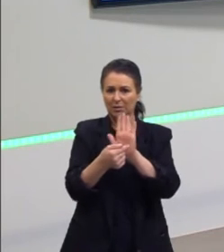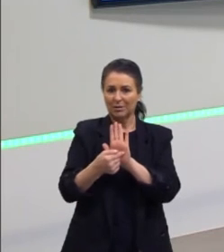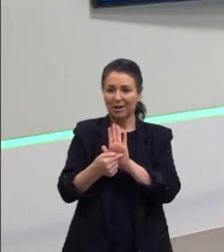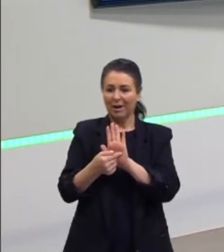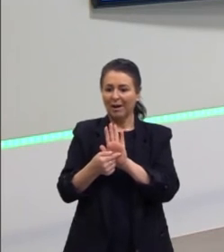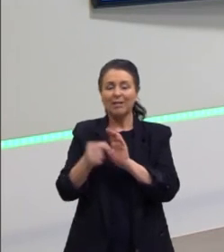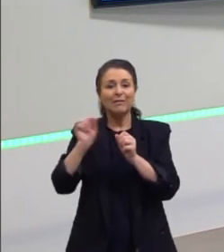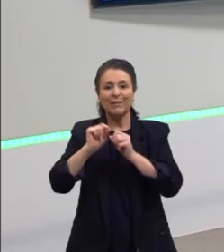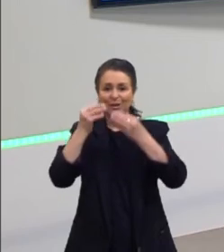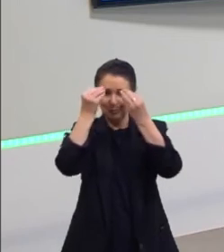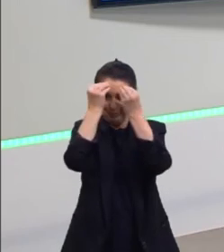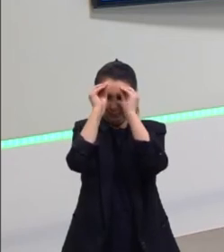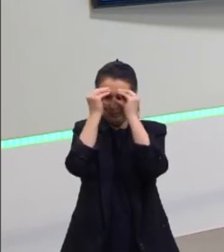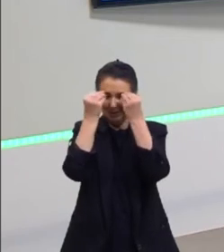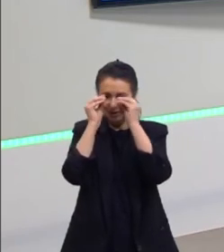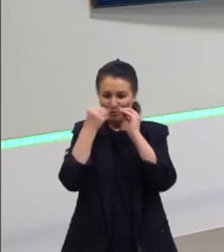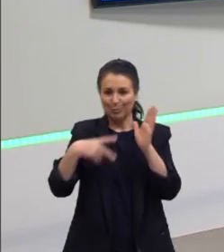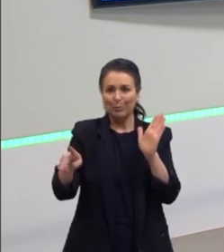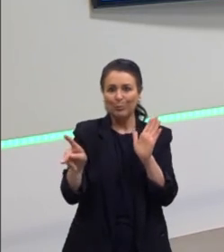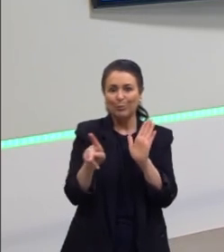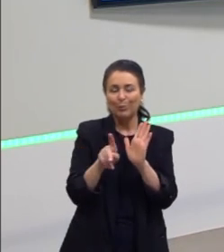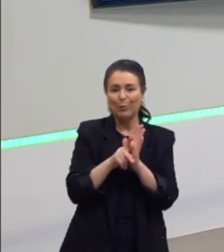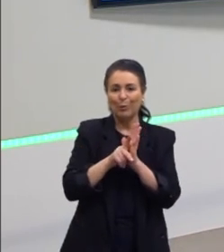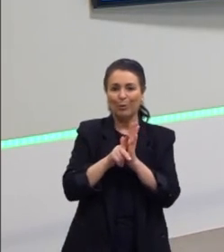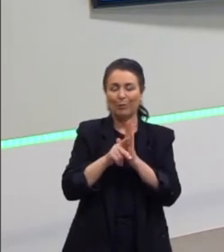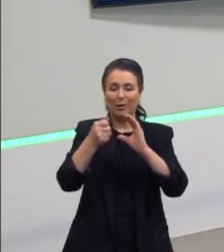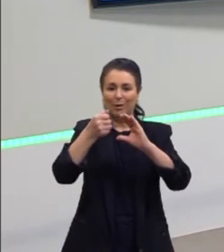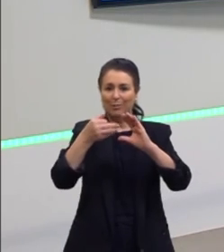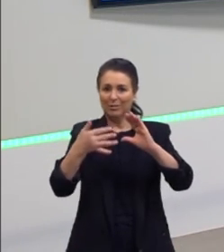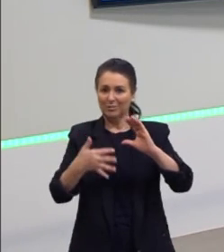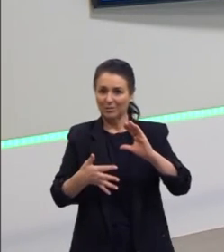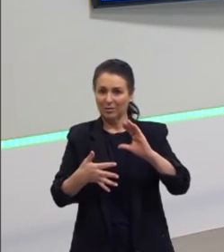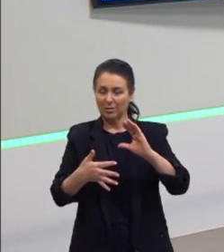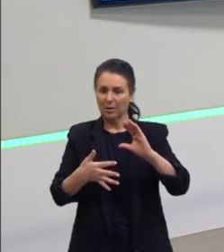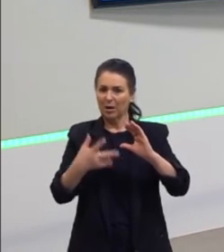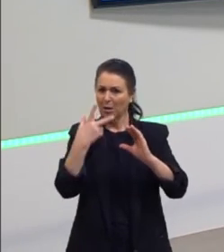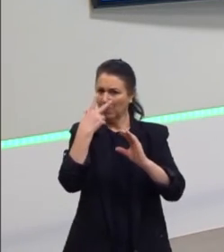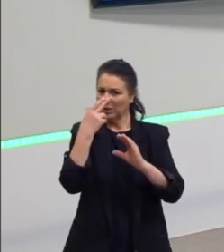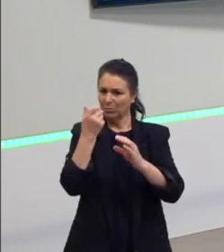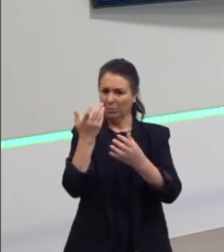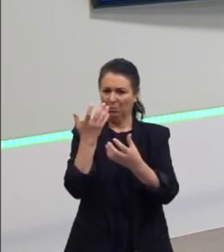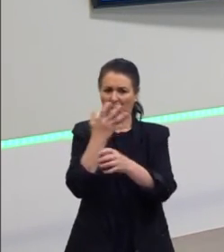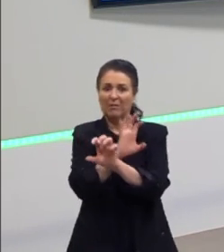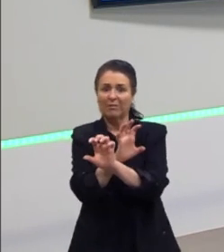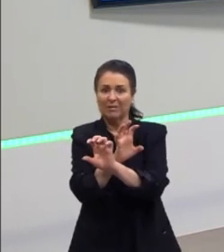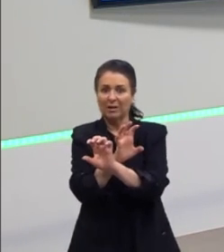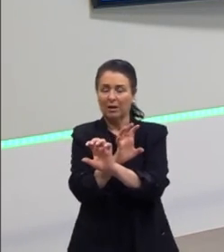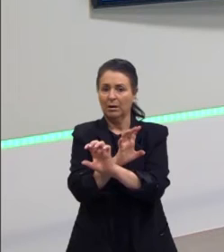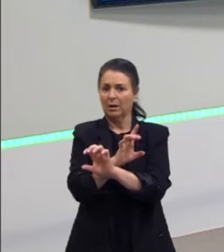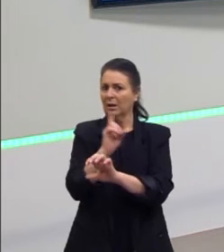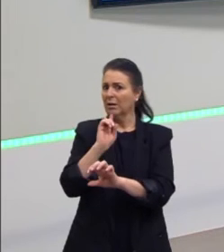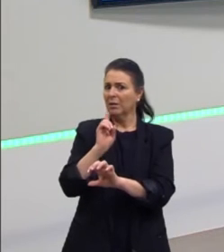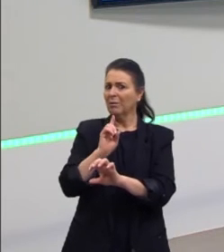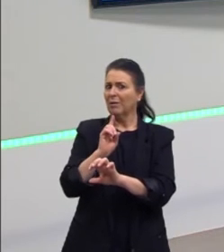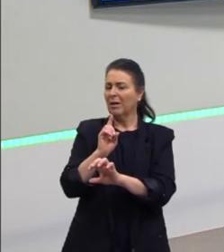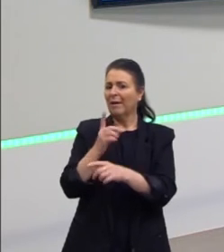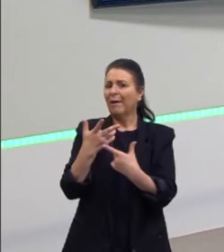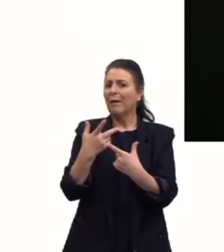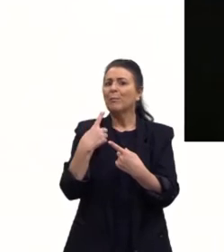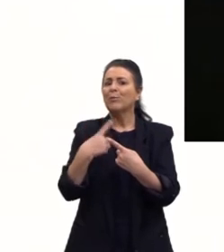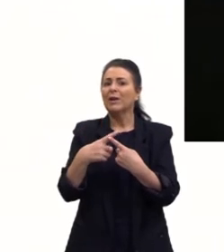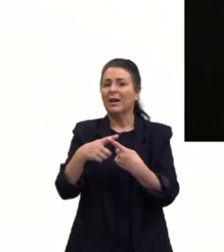maquiando, como se fosse uma caveira, isso não é aleatório, gente. Essa imagem aí se refere à